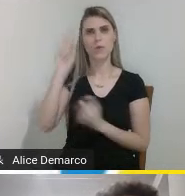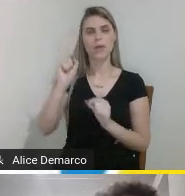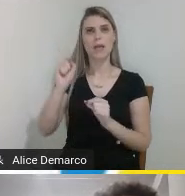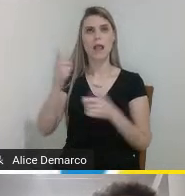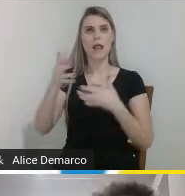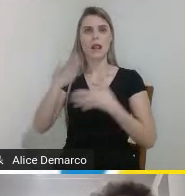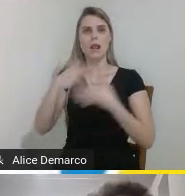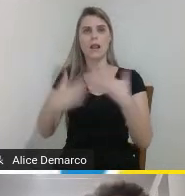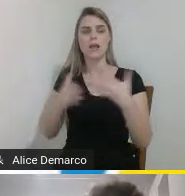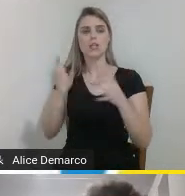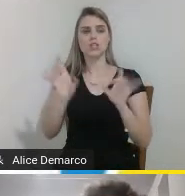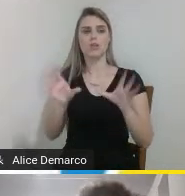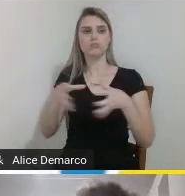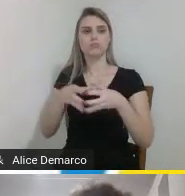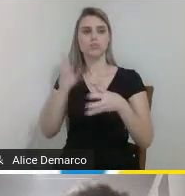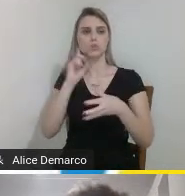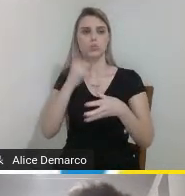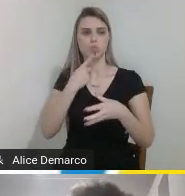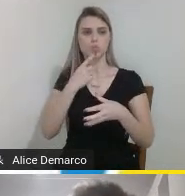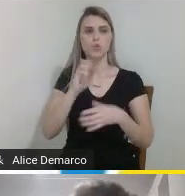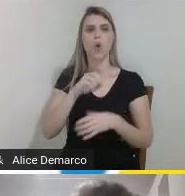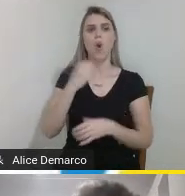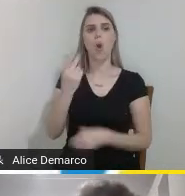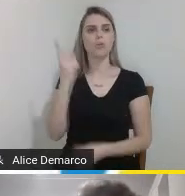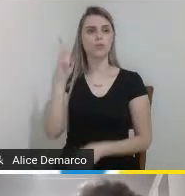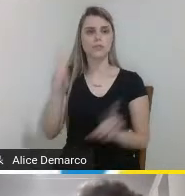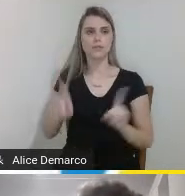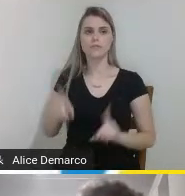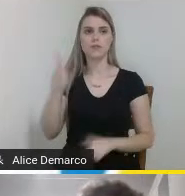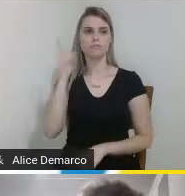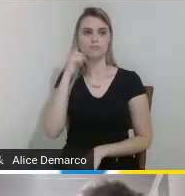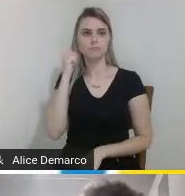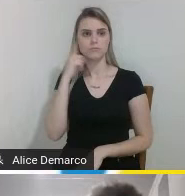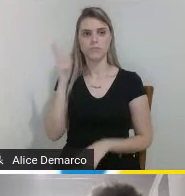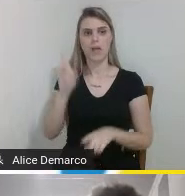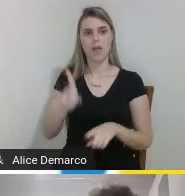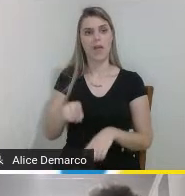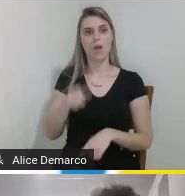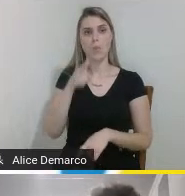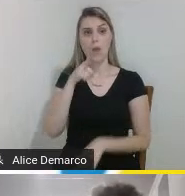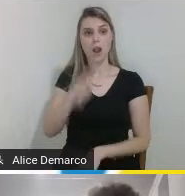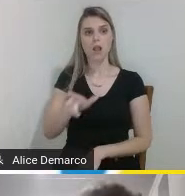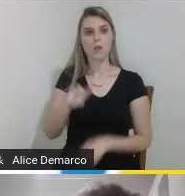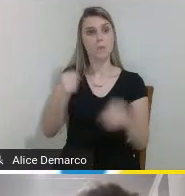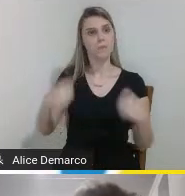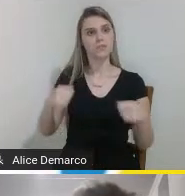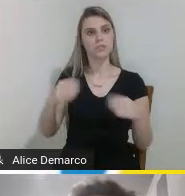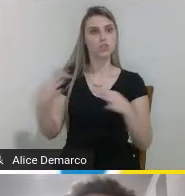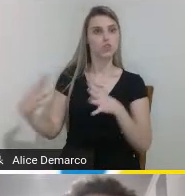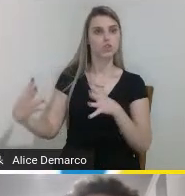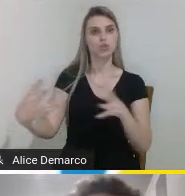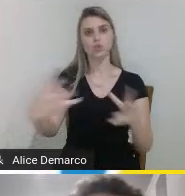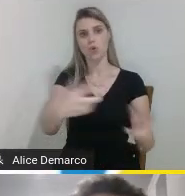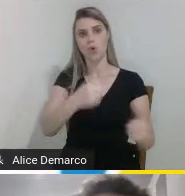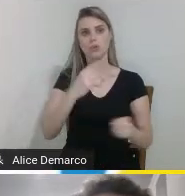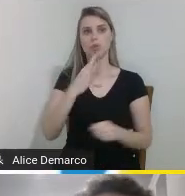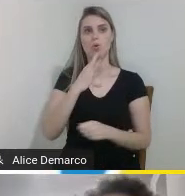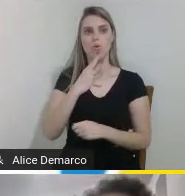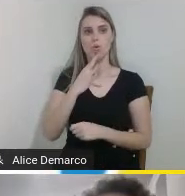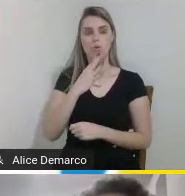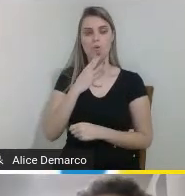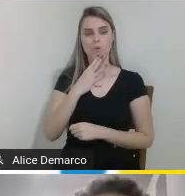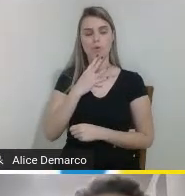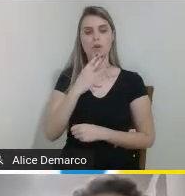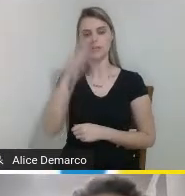é só para a comunidade surda ou só para deficientes auditivos deveria ser uma língua mais conhecida e que as pessoas deveriam se dar um pouco trabalho de